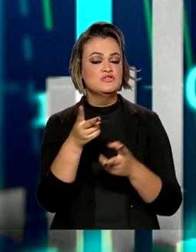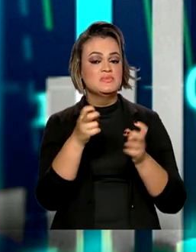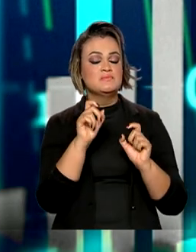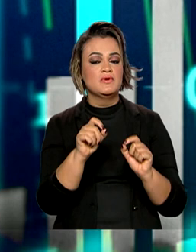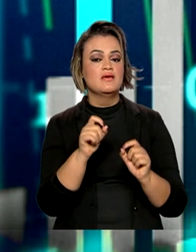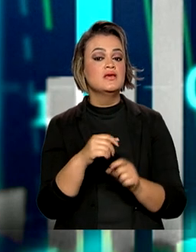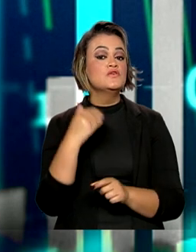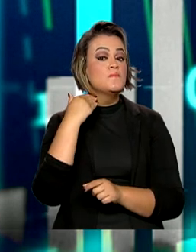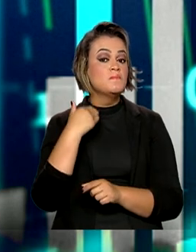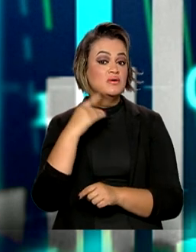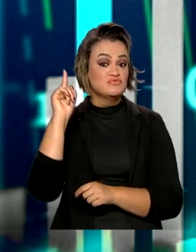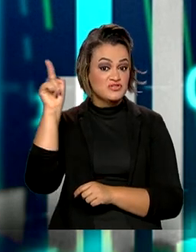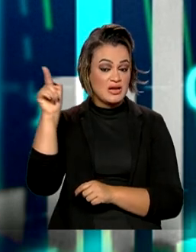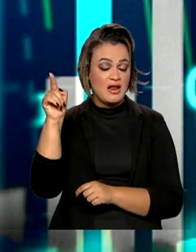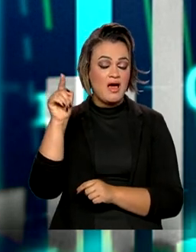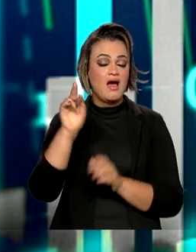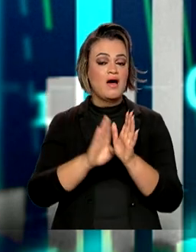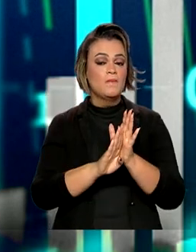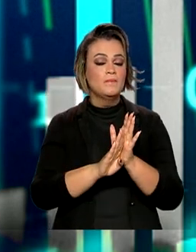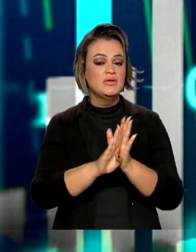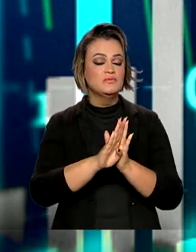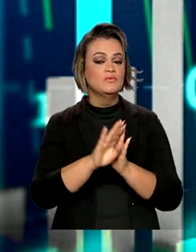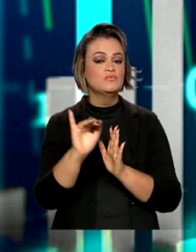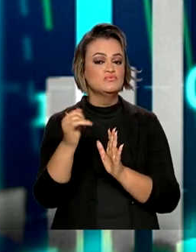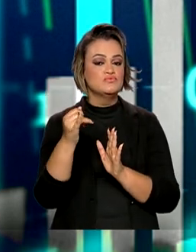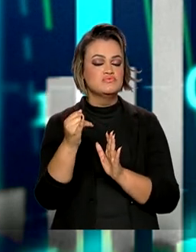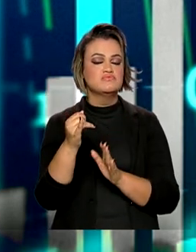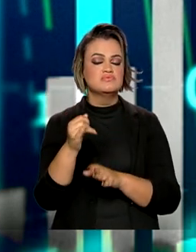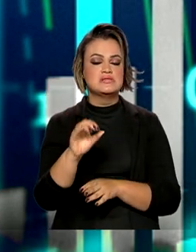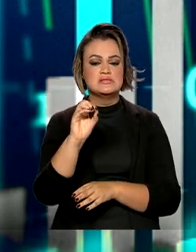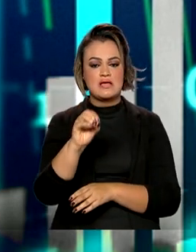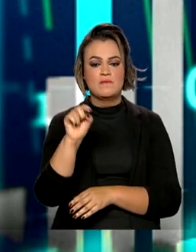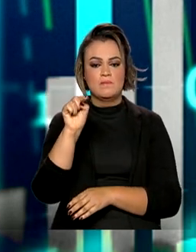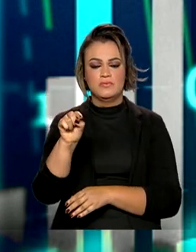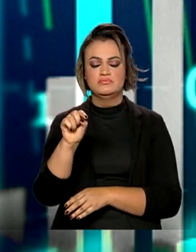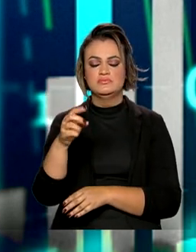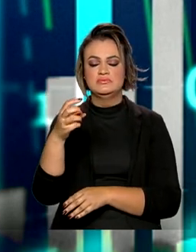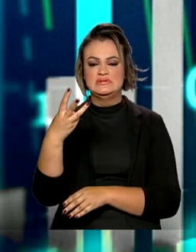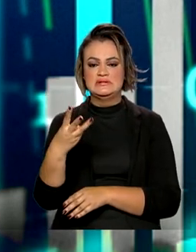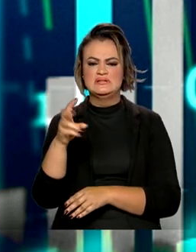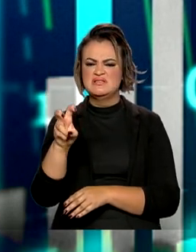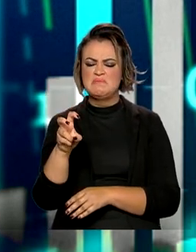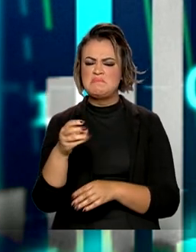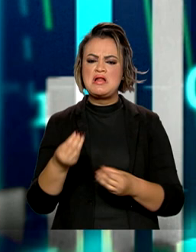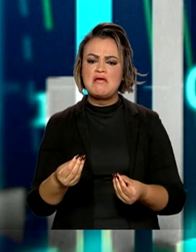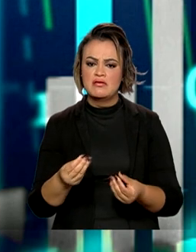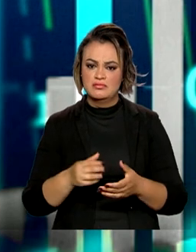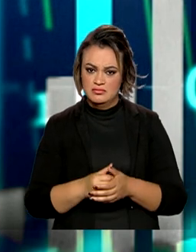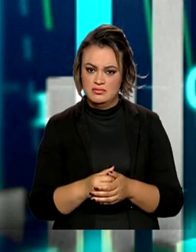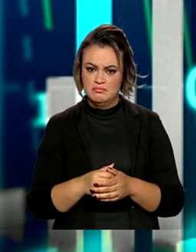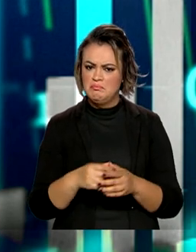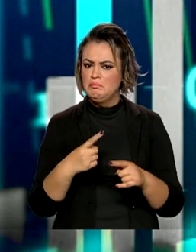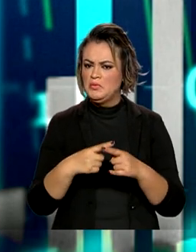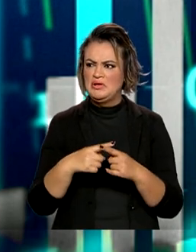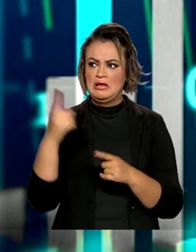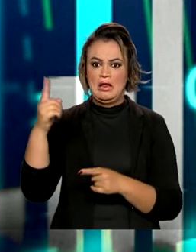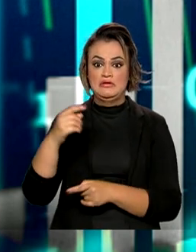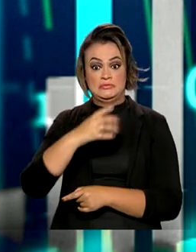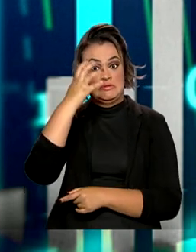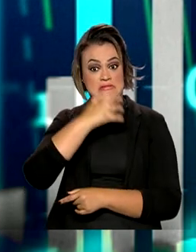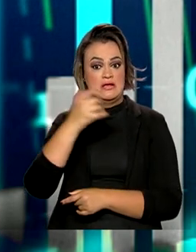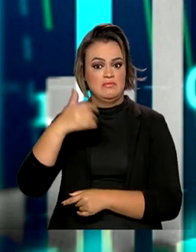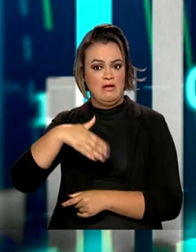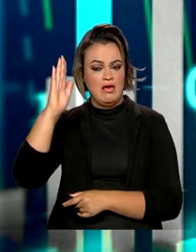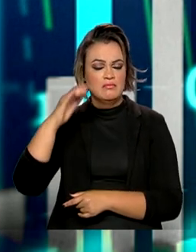é que o Banco Central norte-americano resolveu aumentar a taxa de juros em 0,35. Qual a razão para isso? Por que ele foi mais agressivo